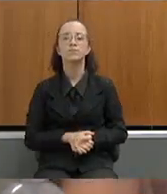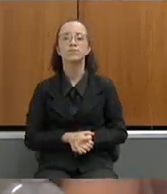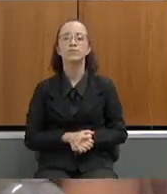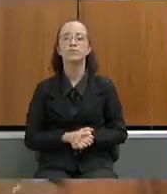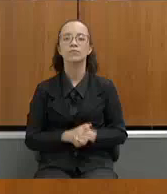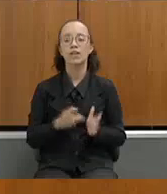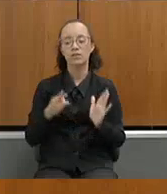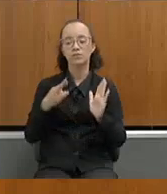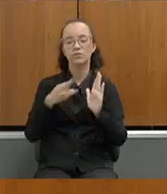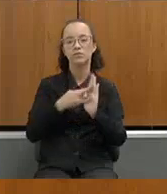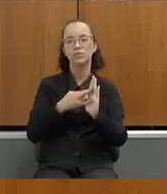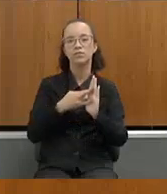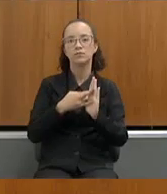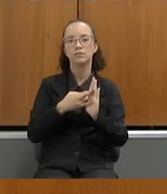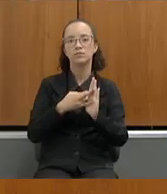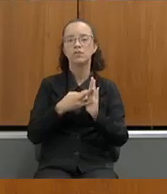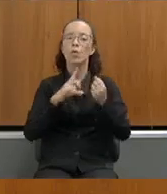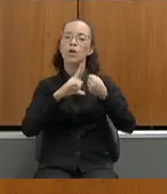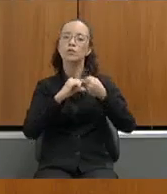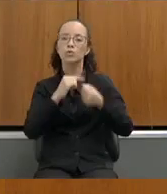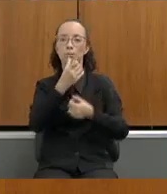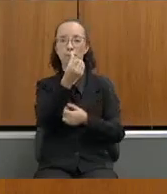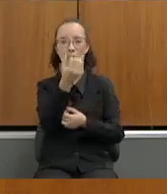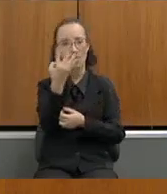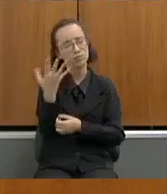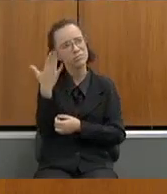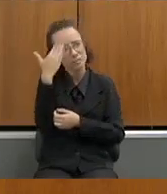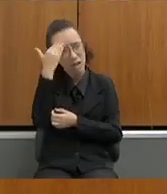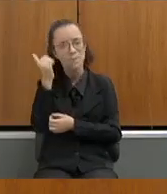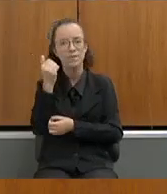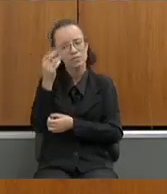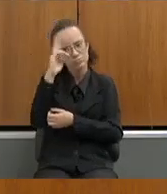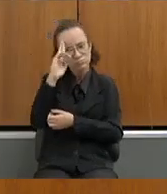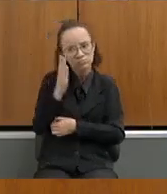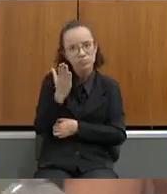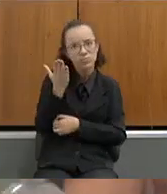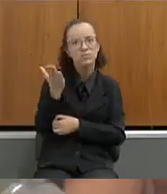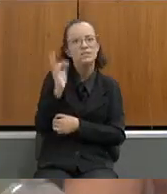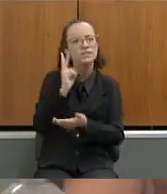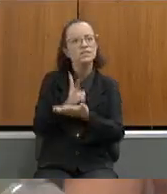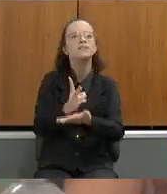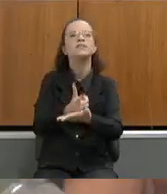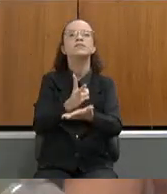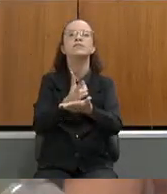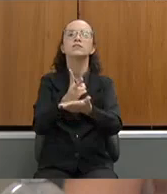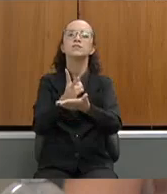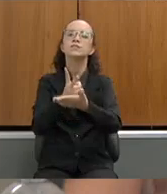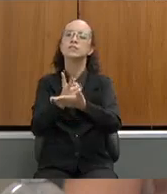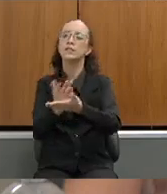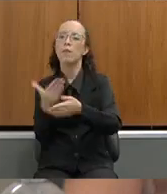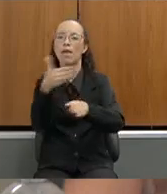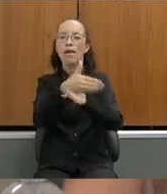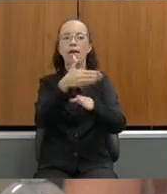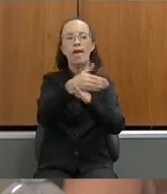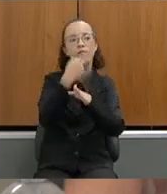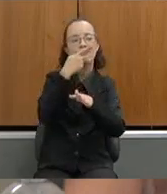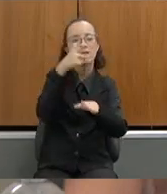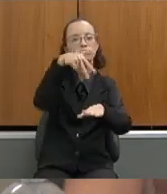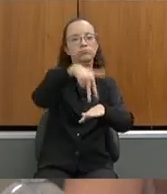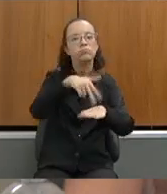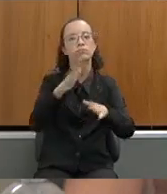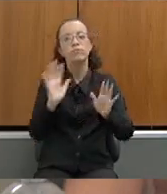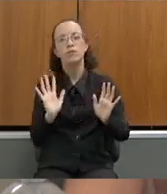regimentalmente o artigo 64 é claro que eu sabia que vossa excelência sempre faz as suas intervenções é